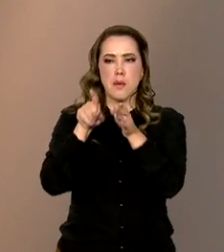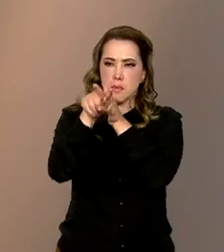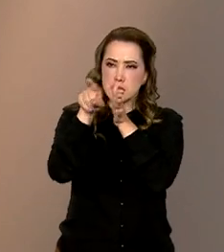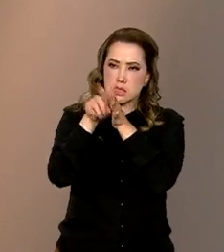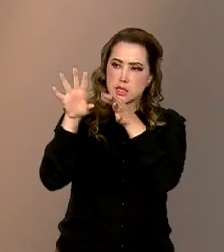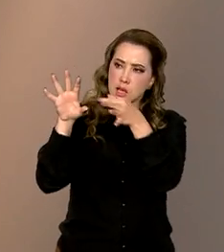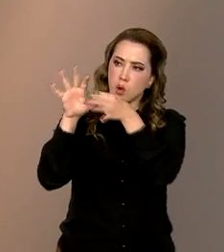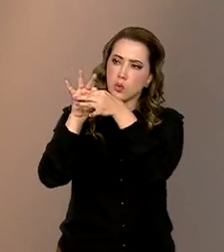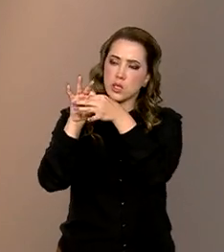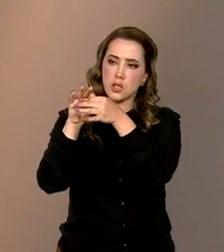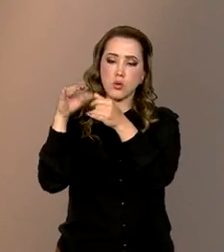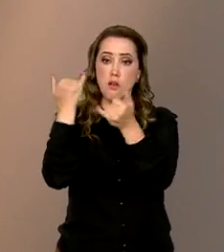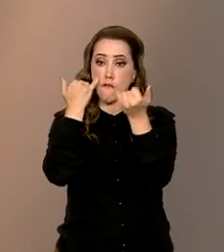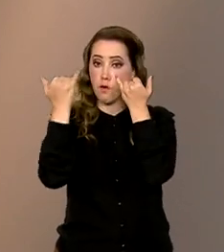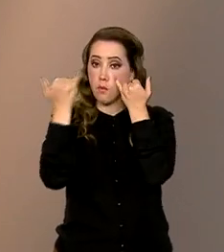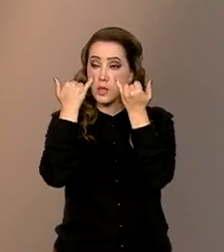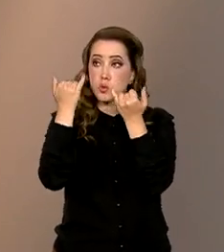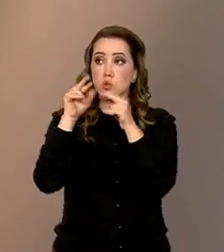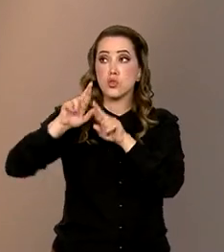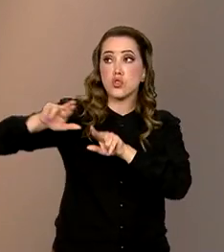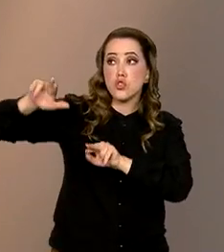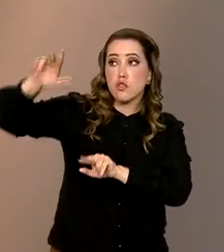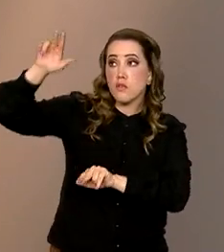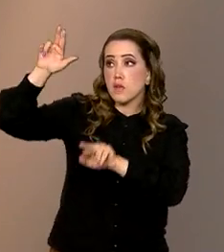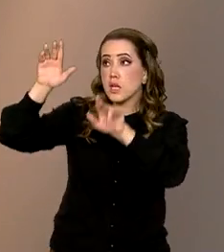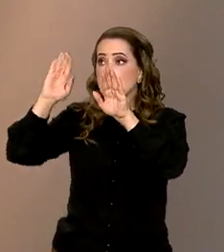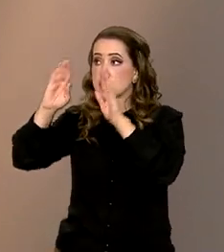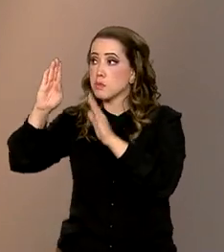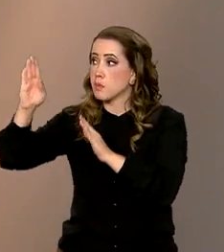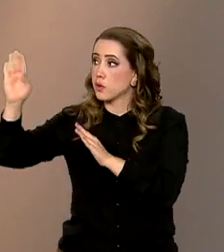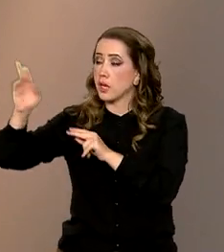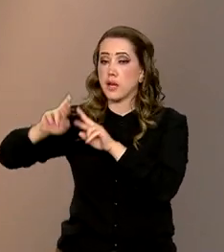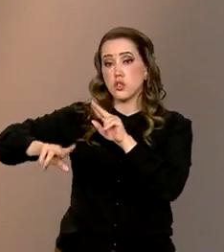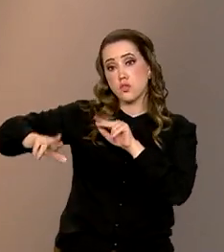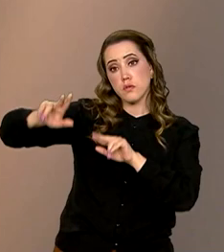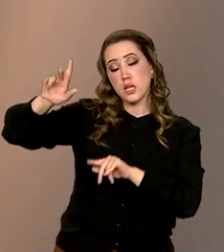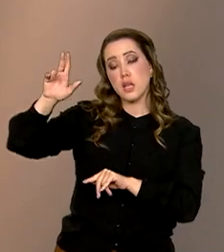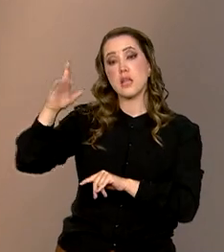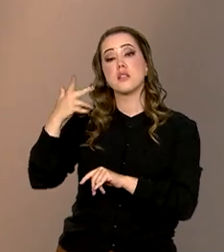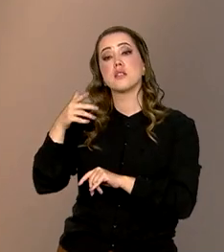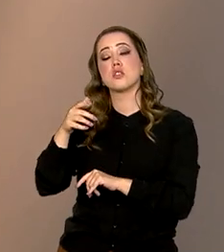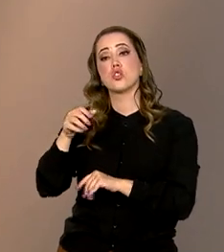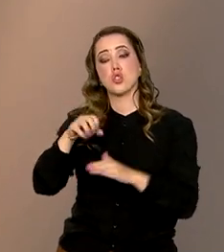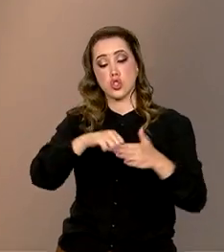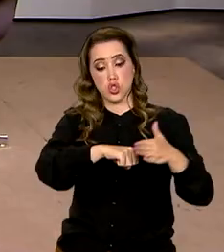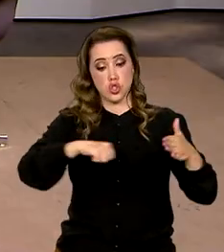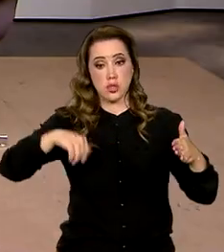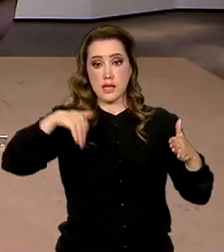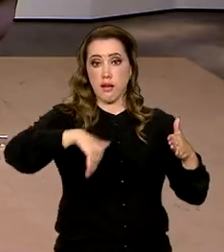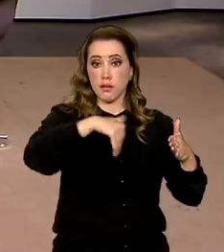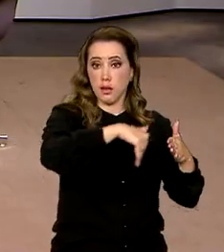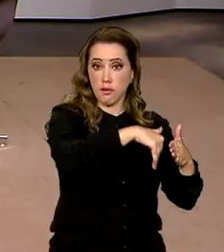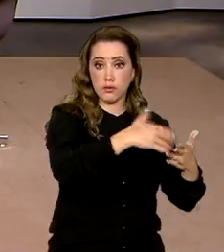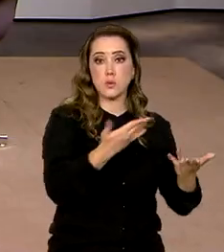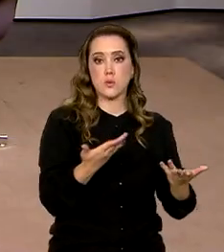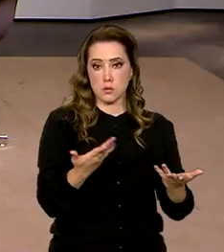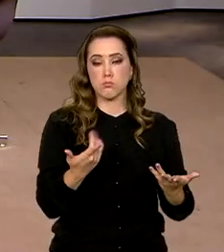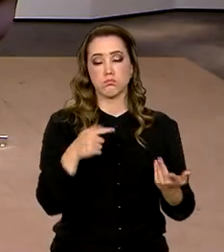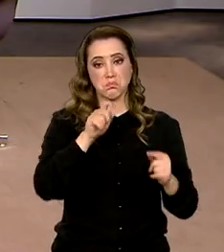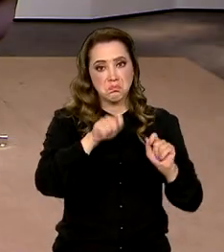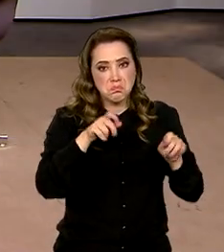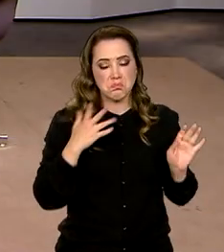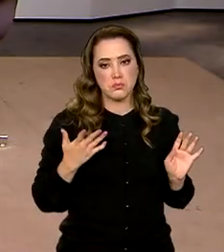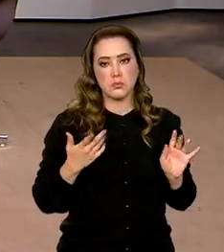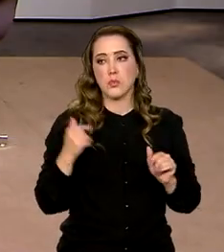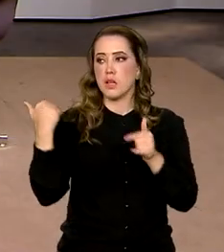conciliando informações de bibliotecas, de arquivos, então é uma plataforma que reúne tudo num só lugar. Iniciativa desse